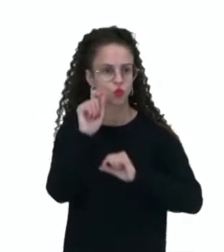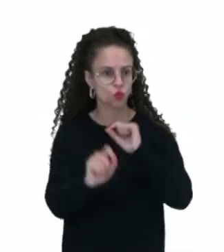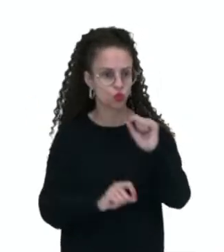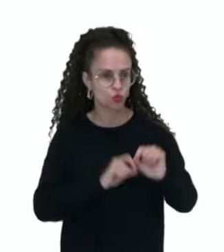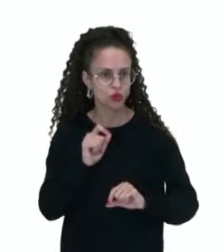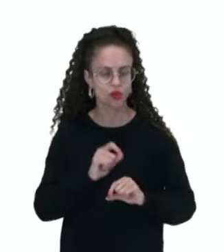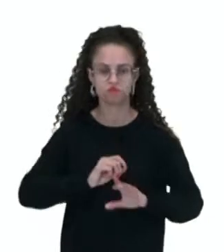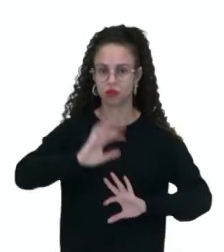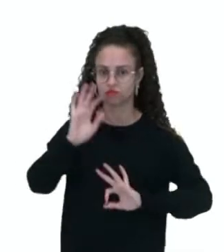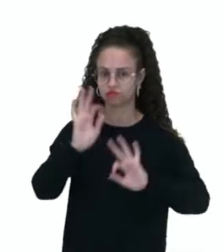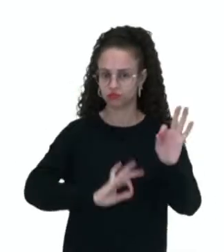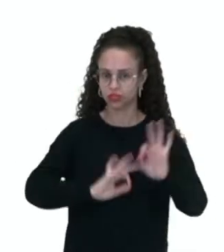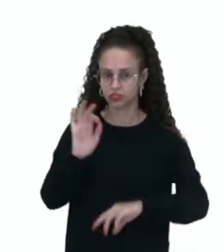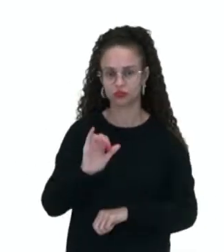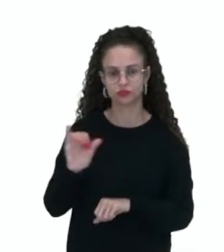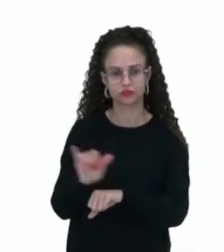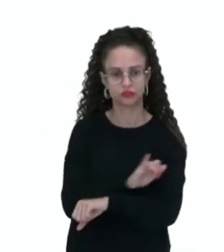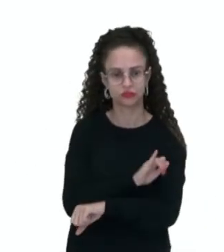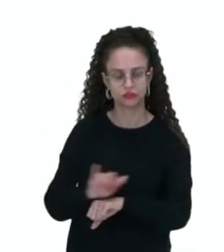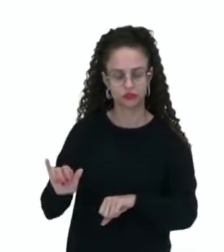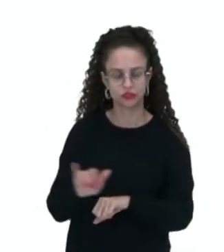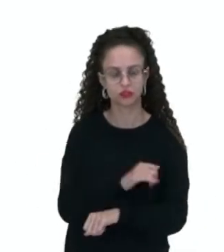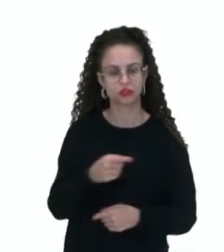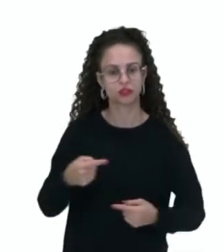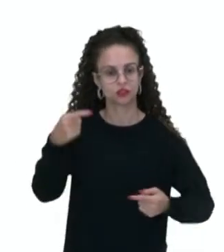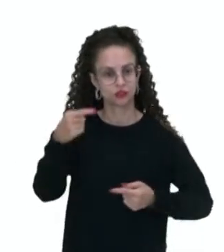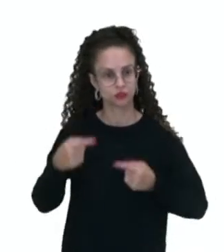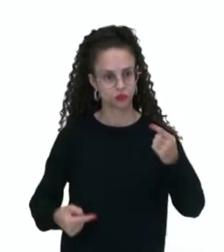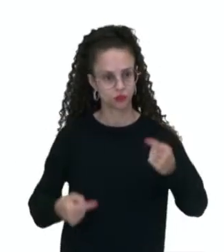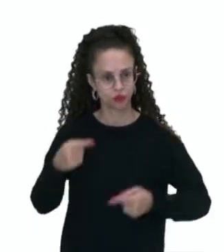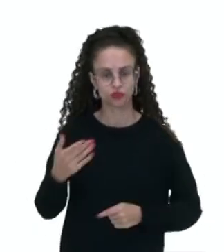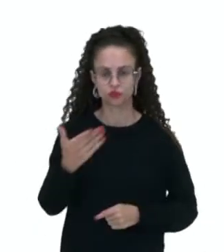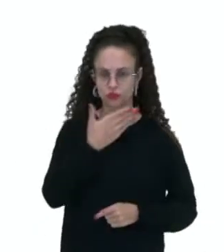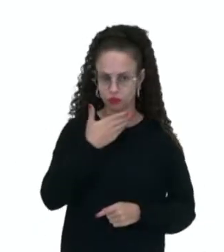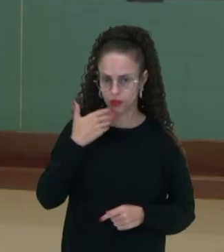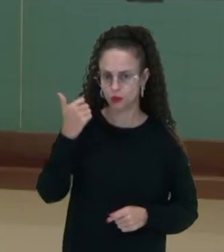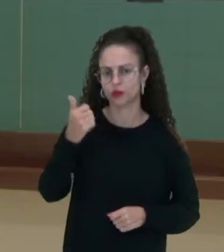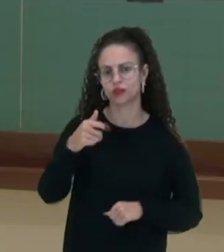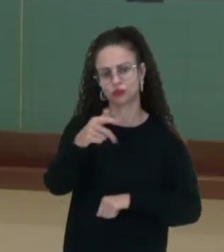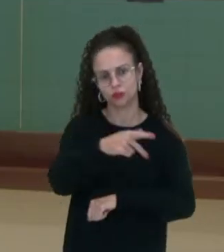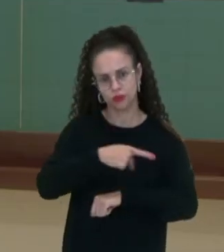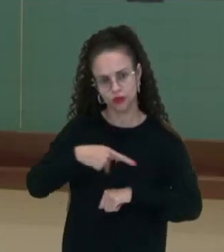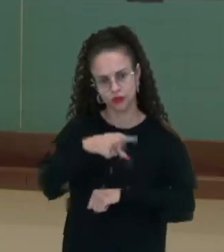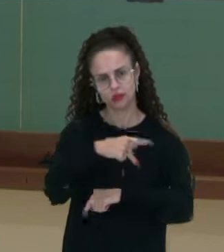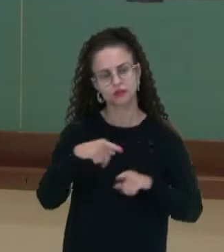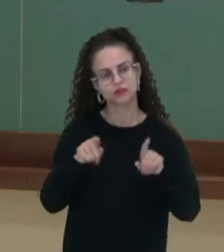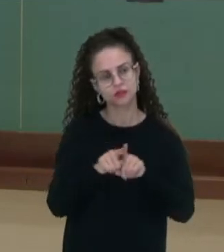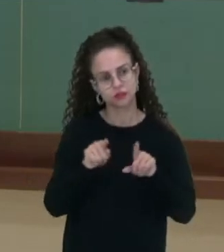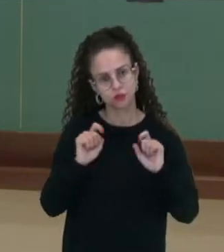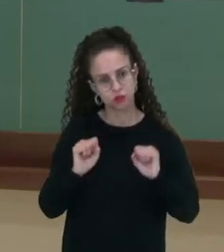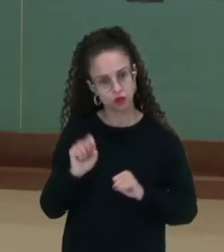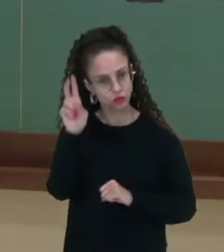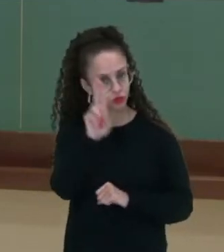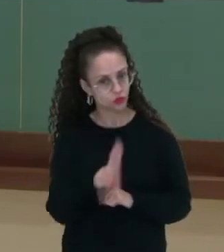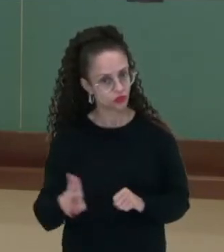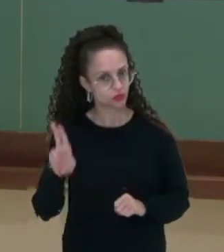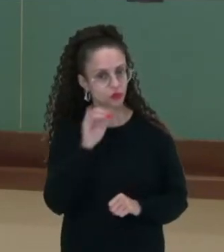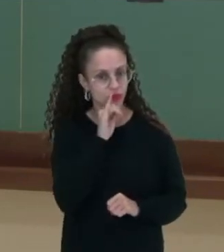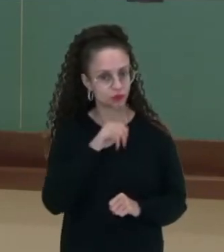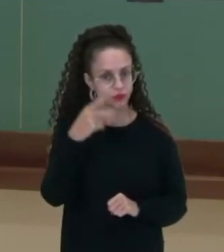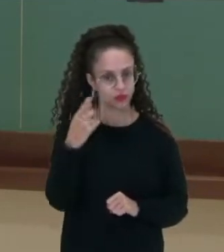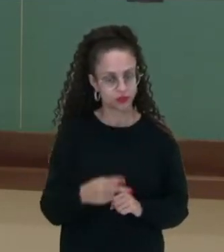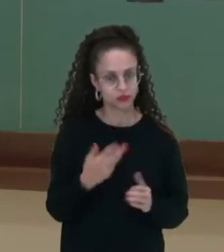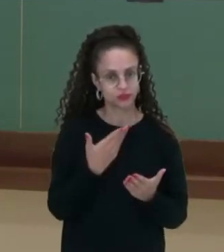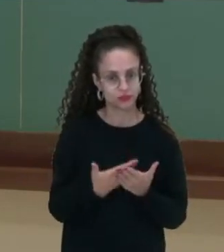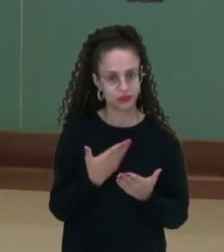planejar estratégias de políticas para a melhoria do nosso país, também a gente pode utilizar, por exemplo, nesta aula,